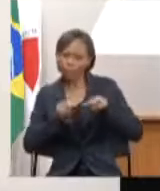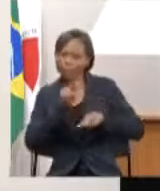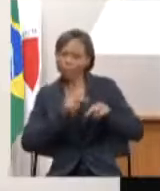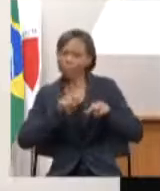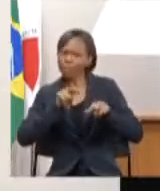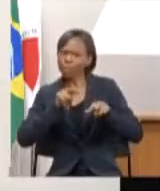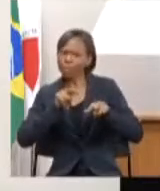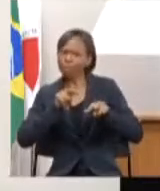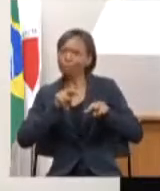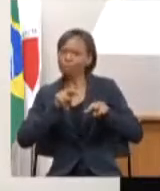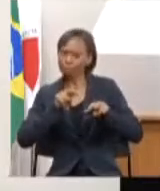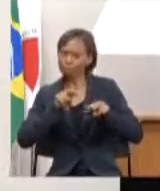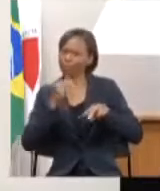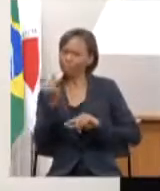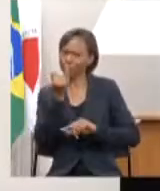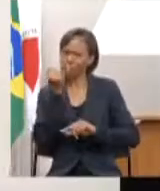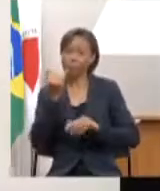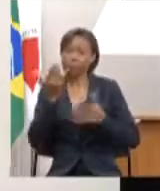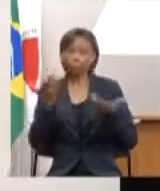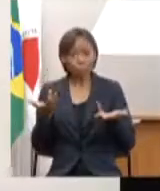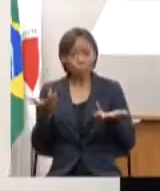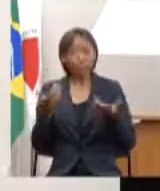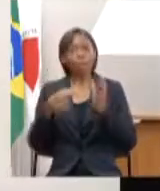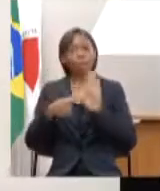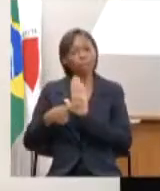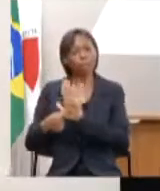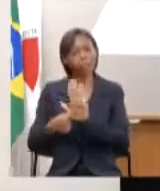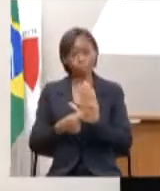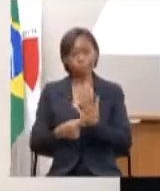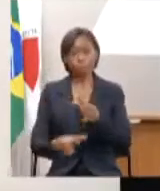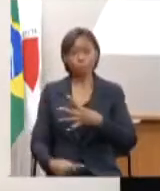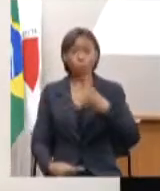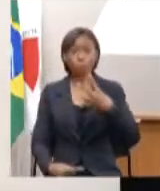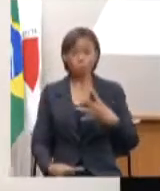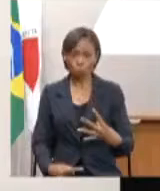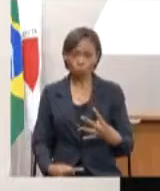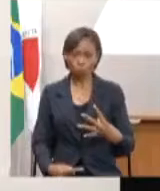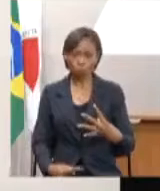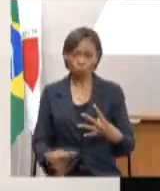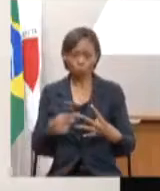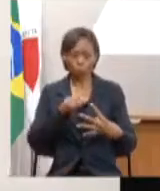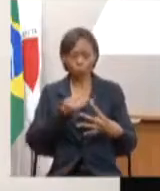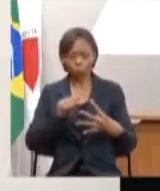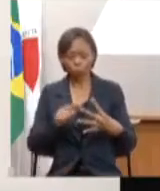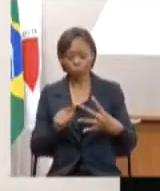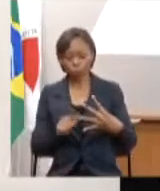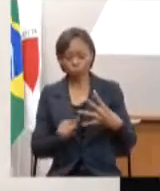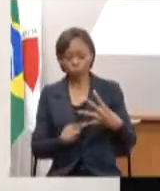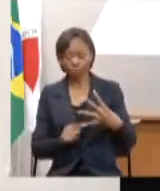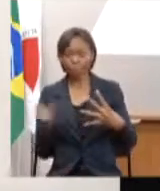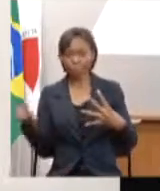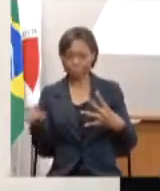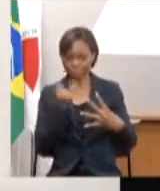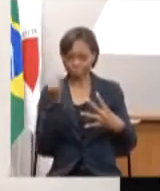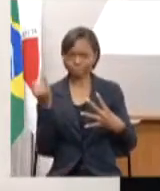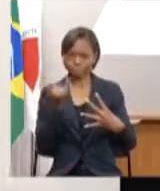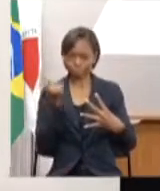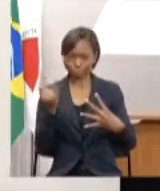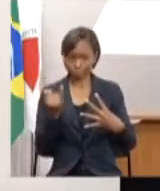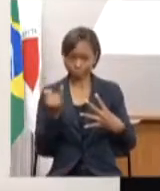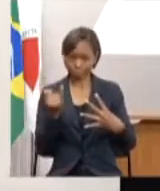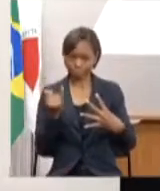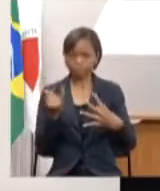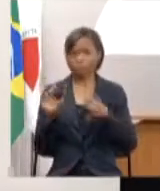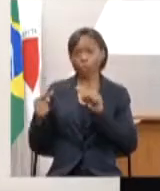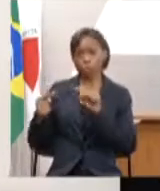sentido, eu queria colocar quatro pontos rapidamente mais macro relacionados